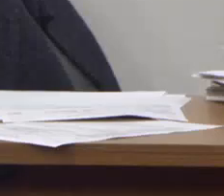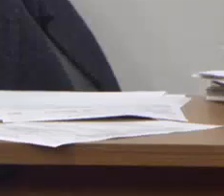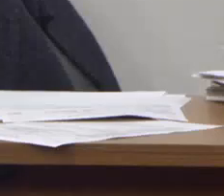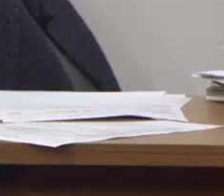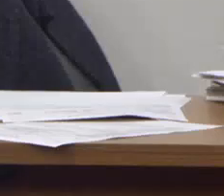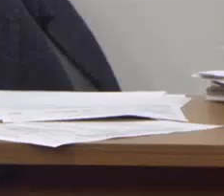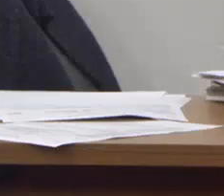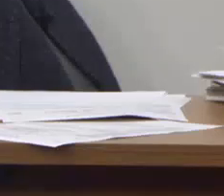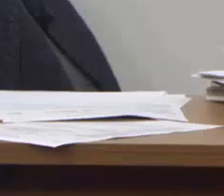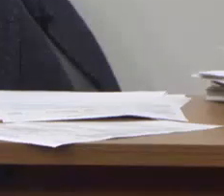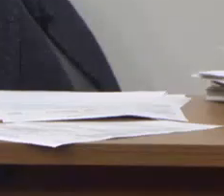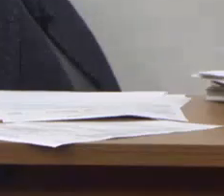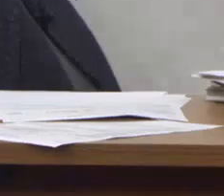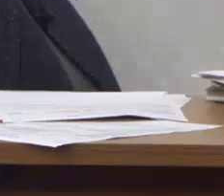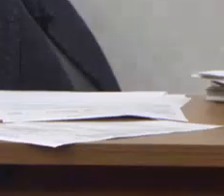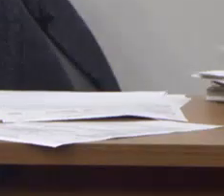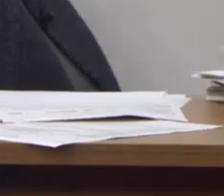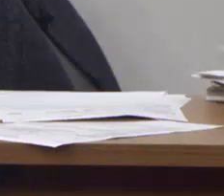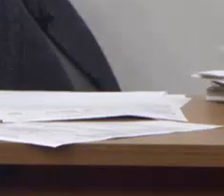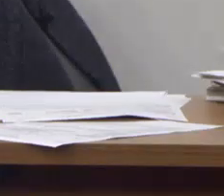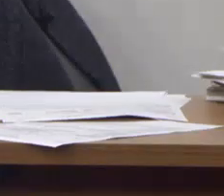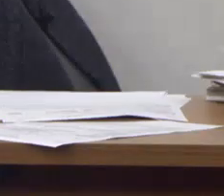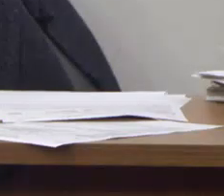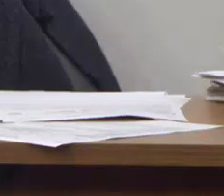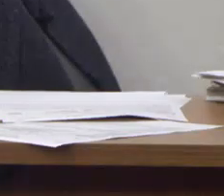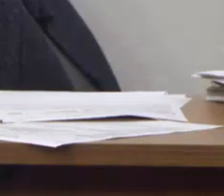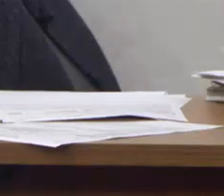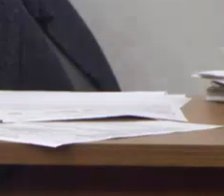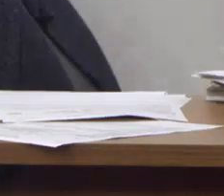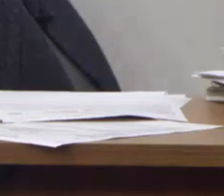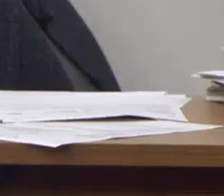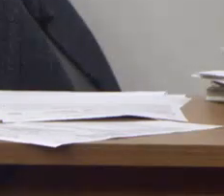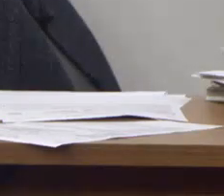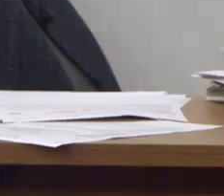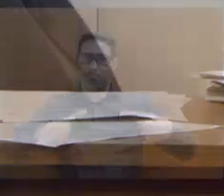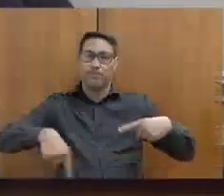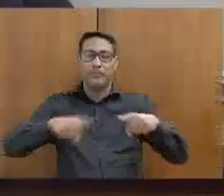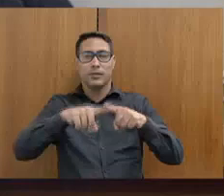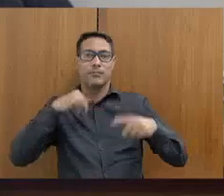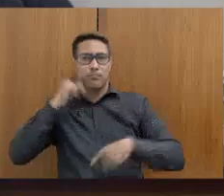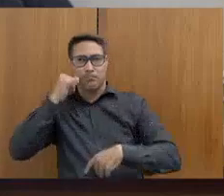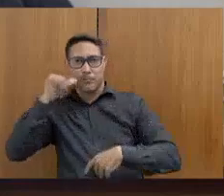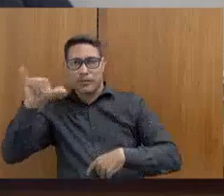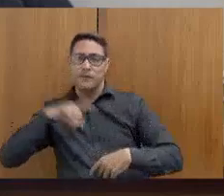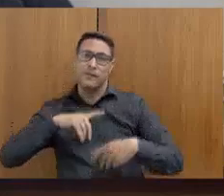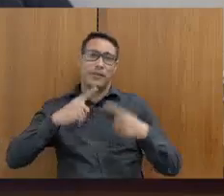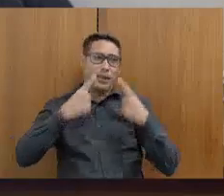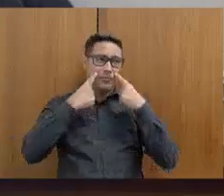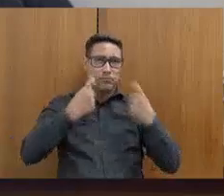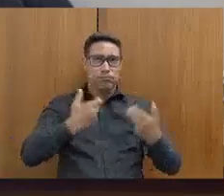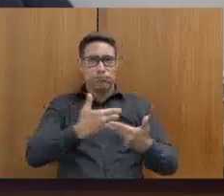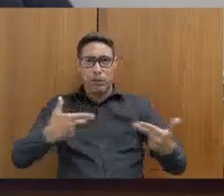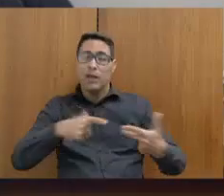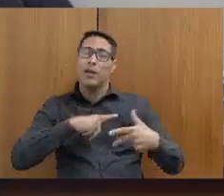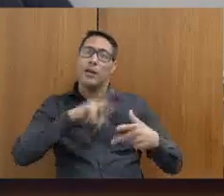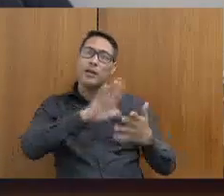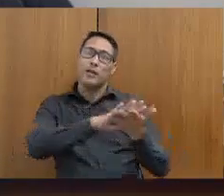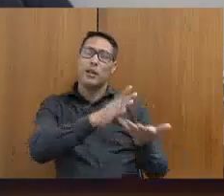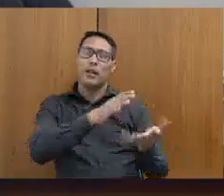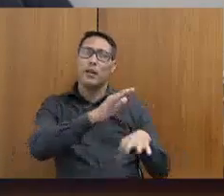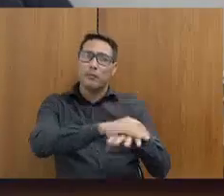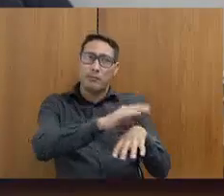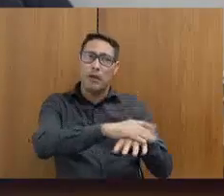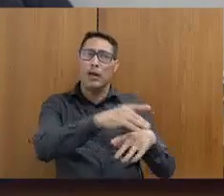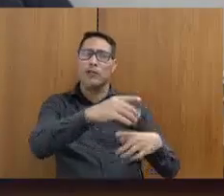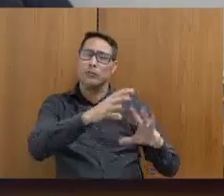casa, a política de prevenção social à criminalidade, como estão o acompanhamento dessa política